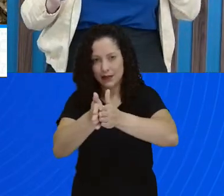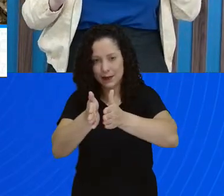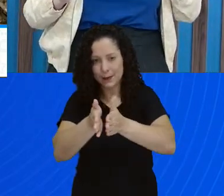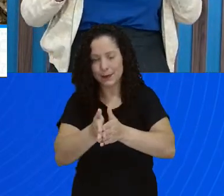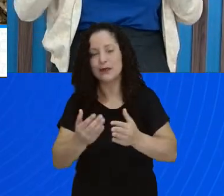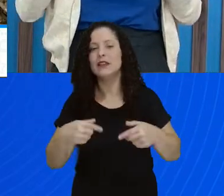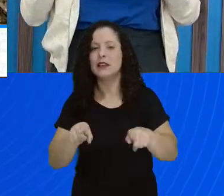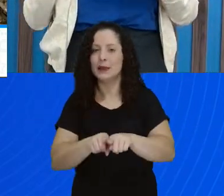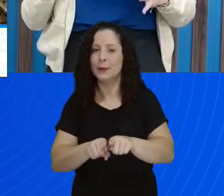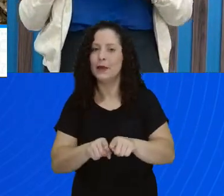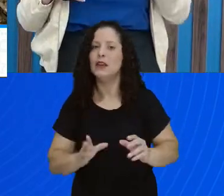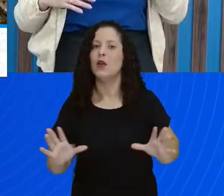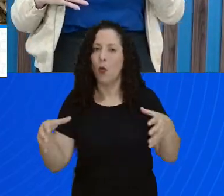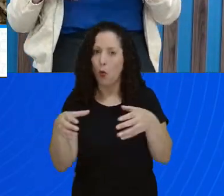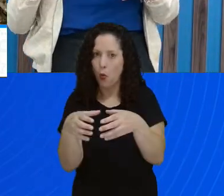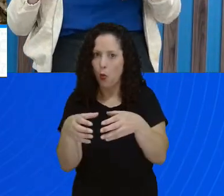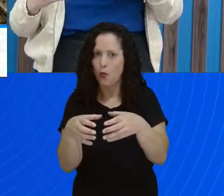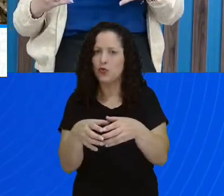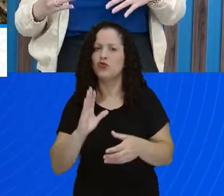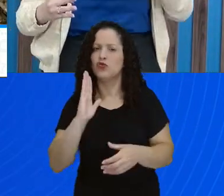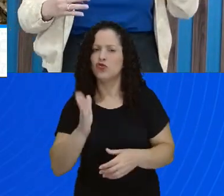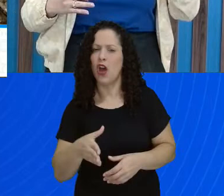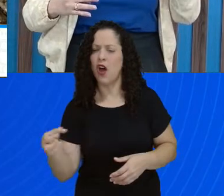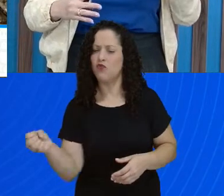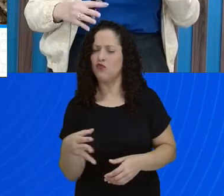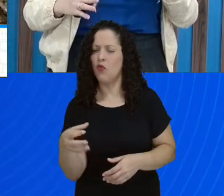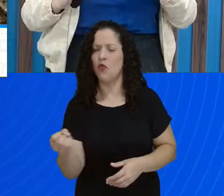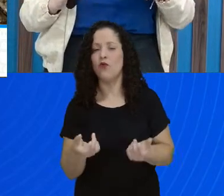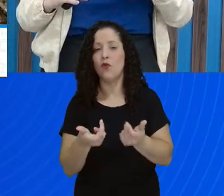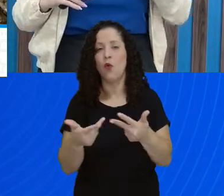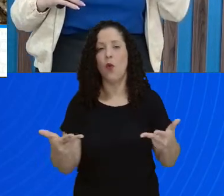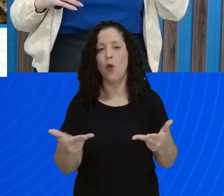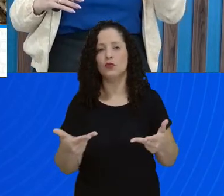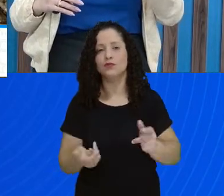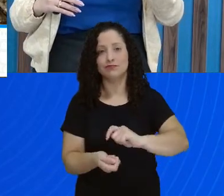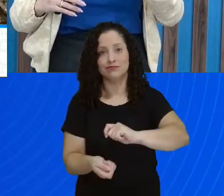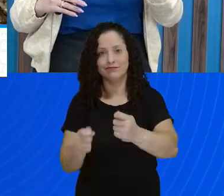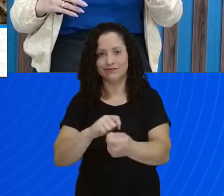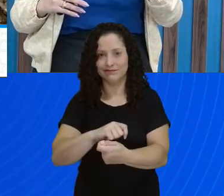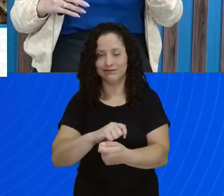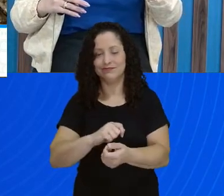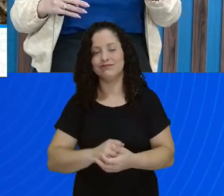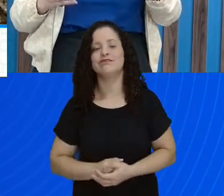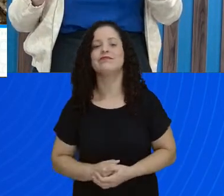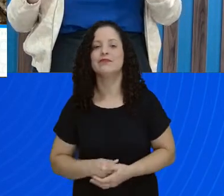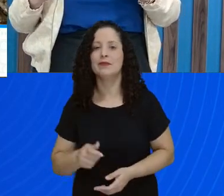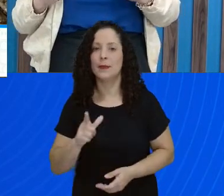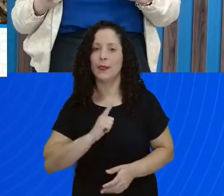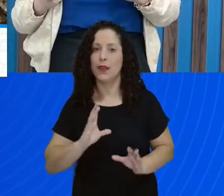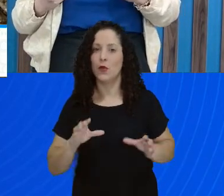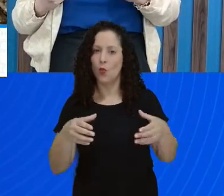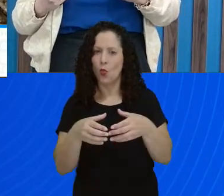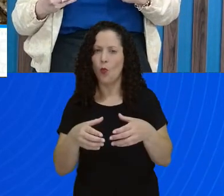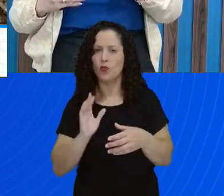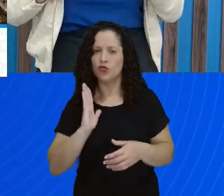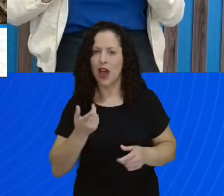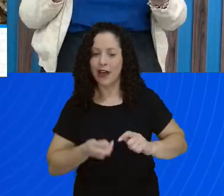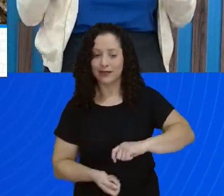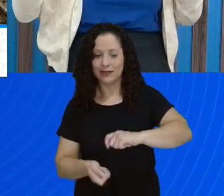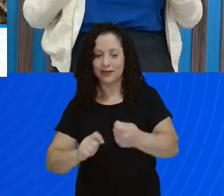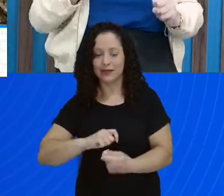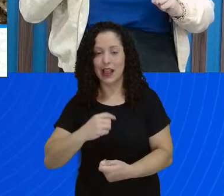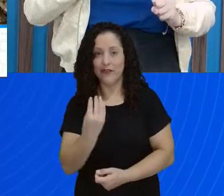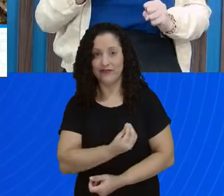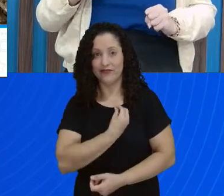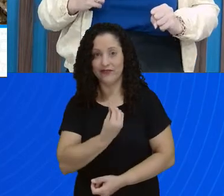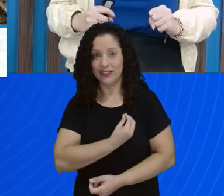Existem grupos e grupos, que é o que a gente está falando aqui. Tem uns que estão mais ligados a essa vida urbana que a gente conhece, mas tem